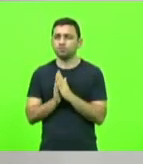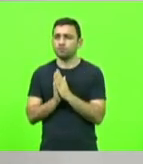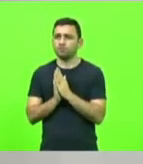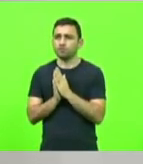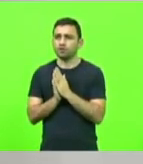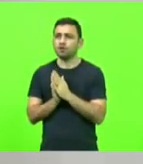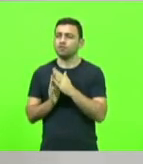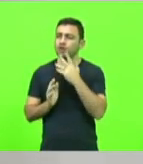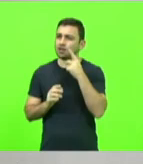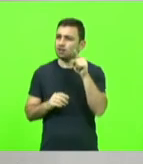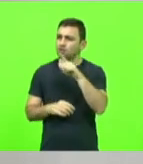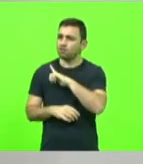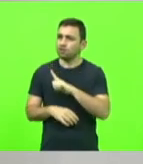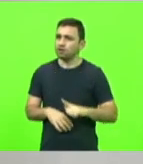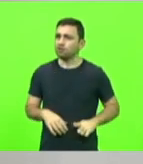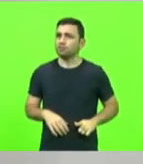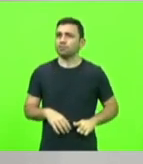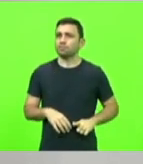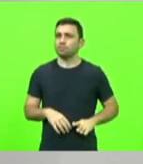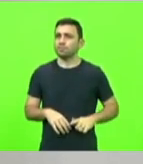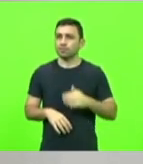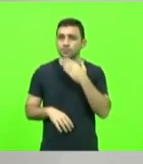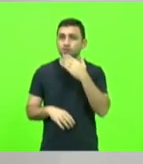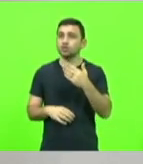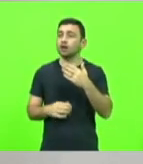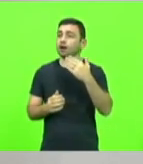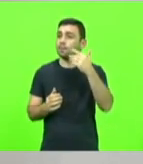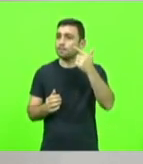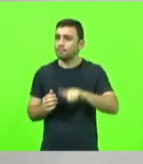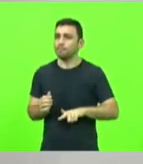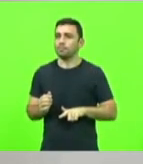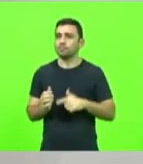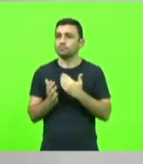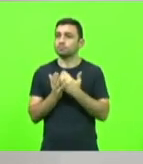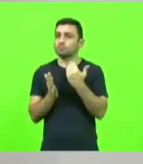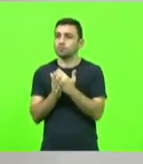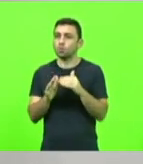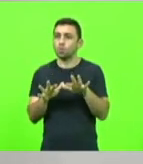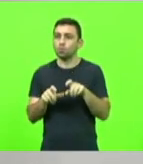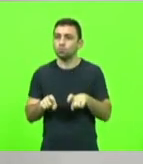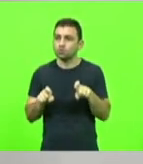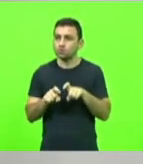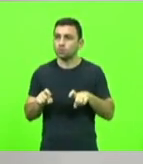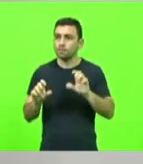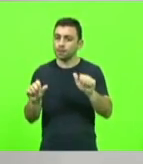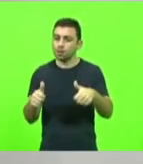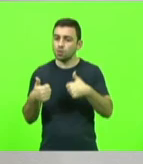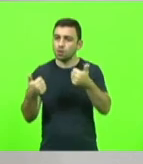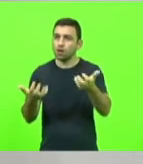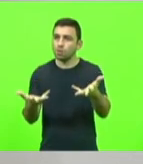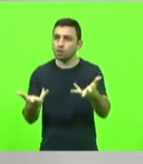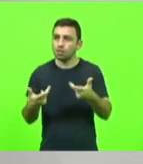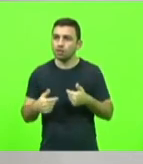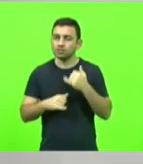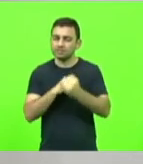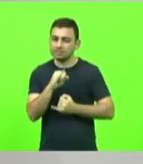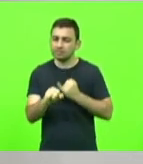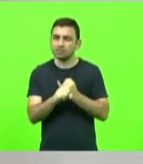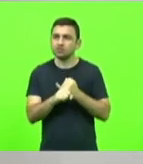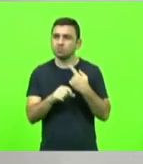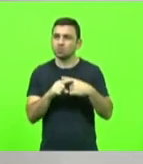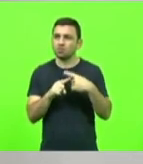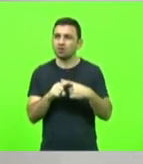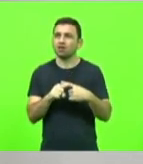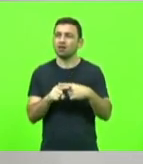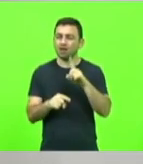fala com o governo do Estado para trazer mais computadores, melhorar a nossa qualidade de internet, porque o serviço